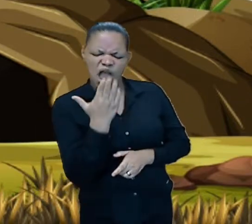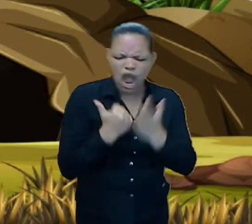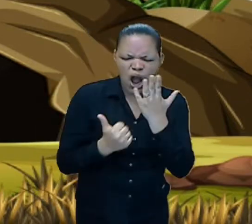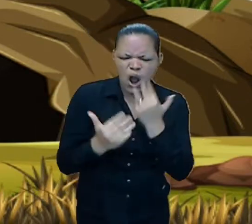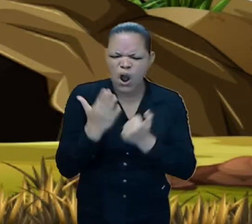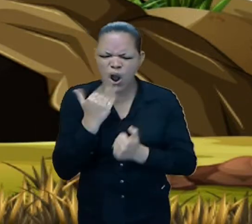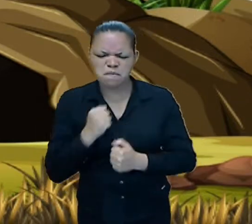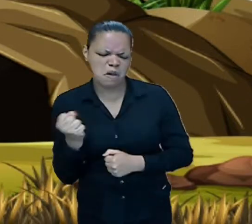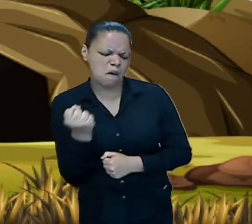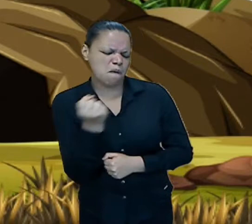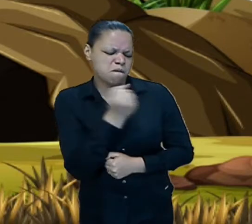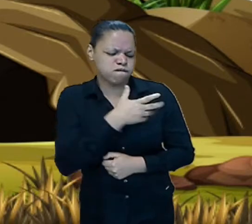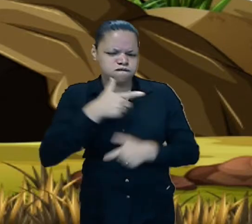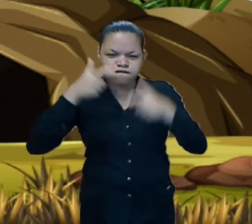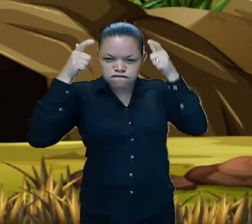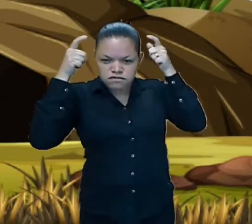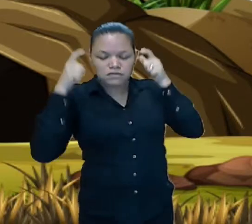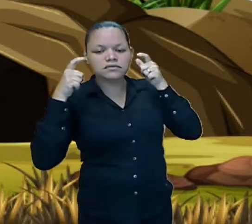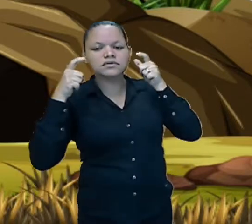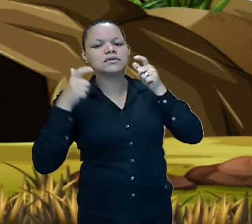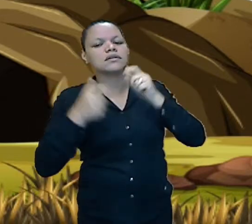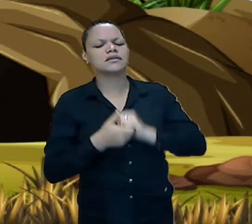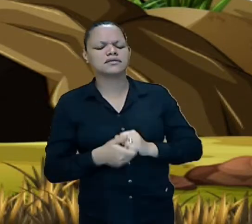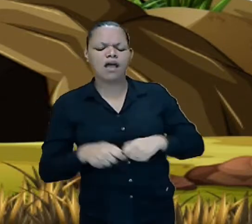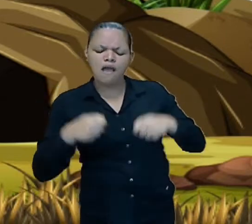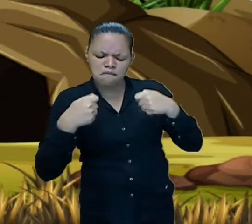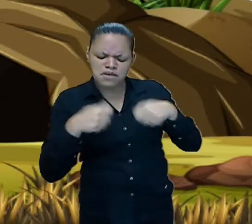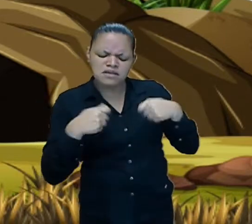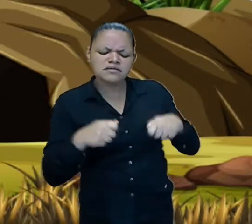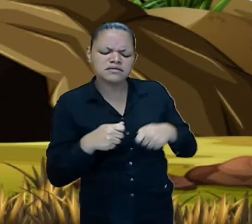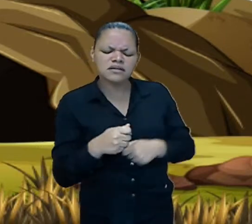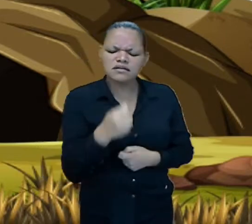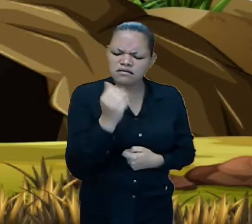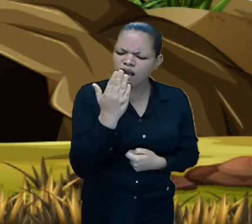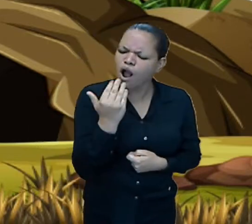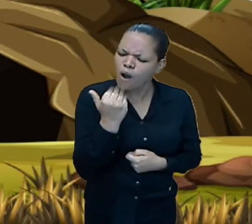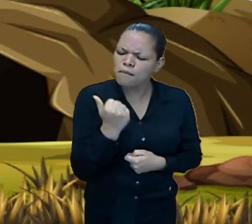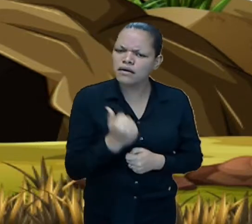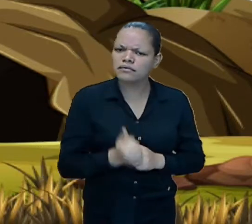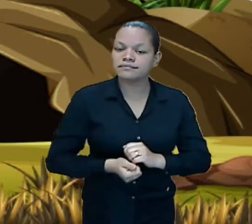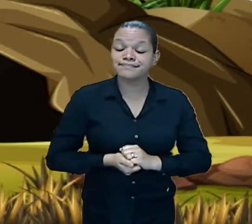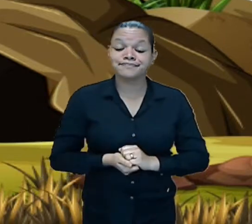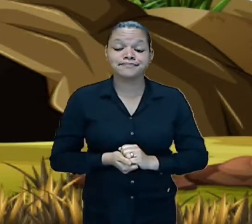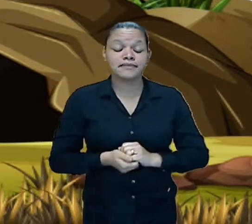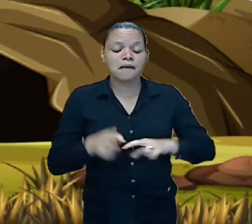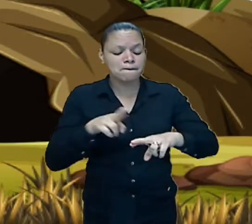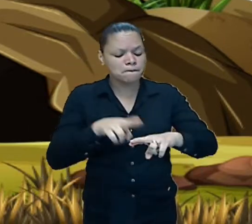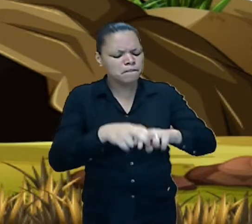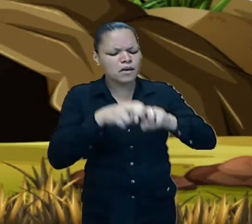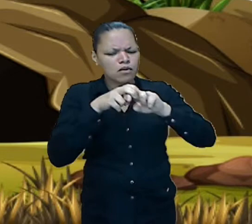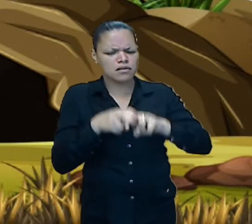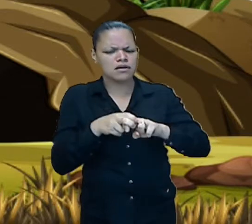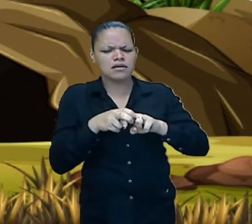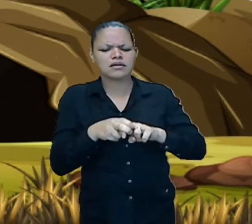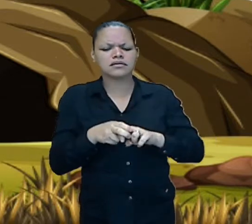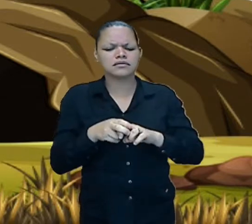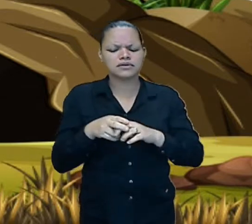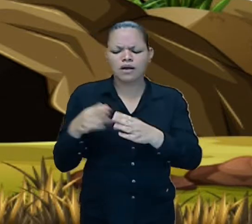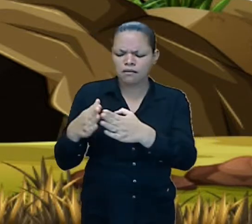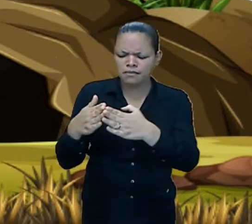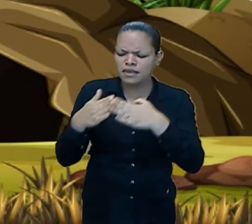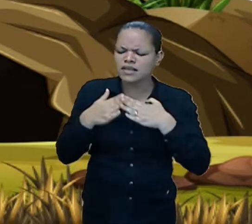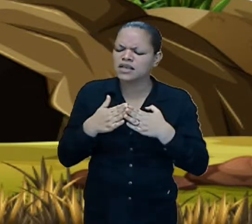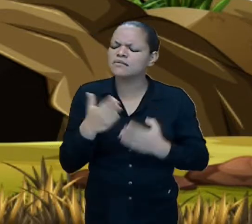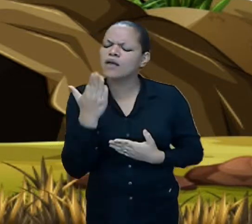princesa como é obrigação de todos os monstros por isso pedimos que devore